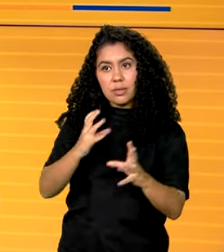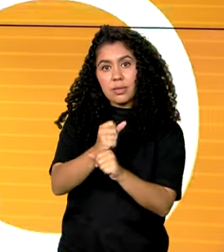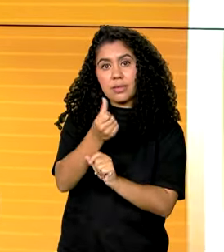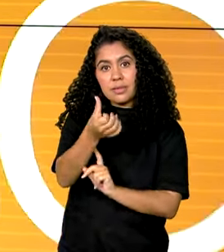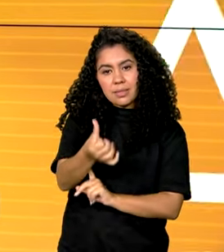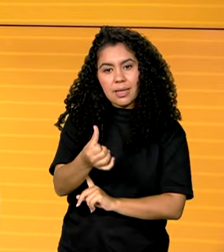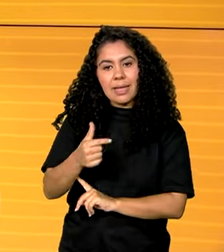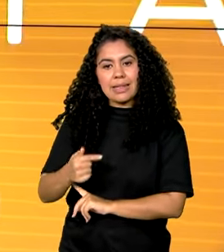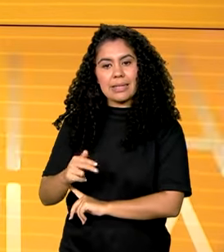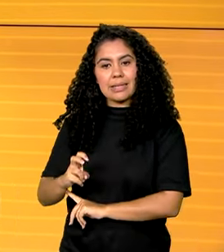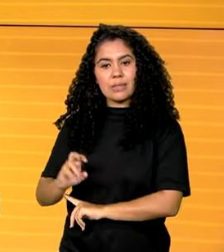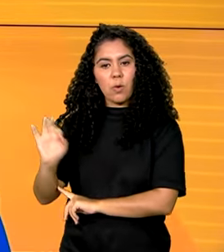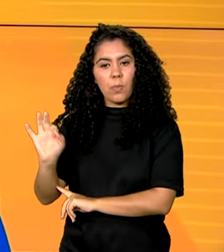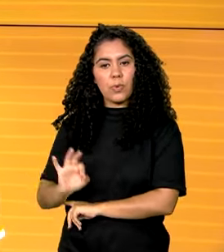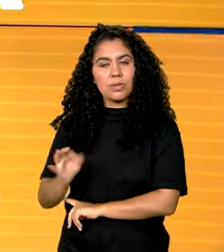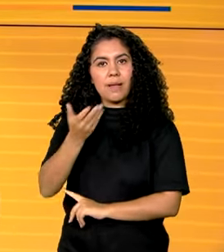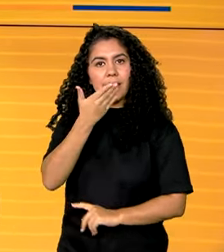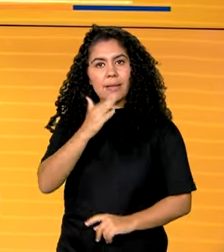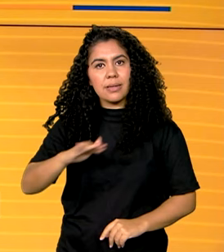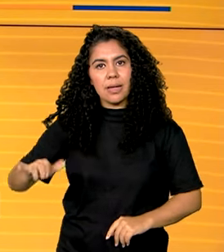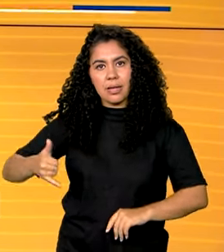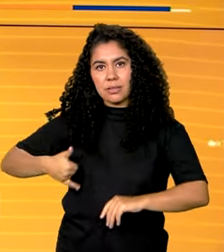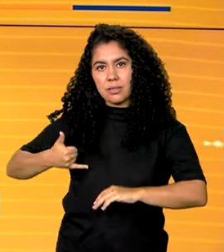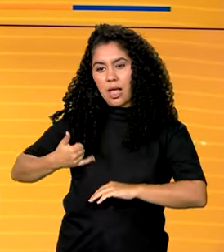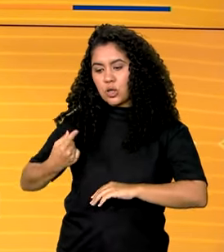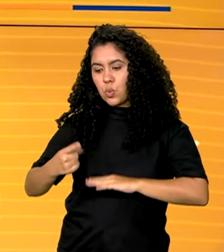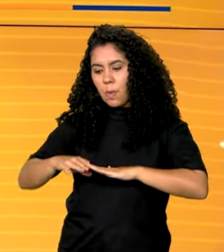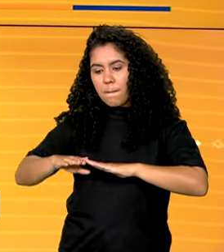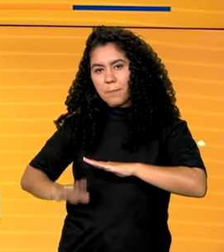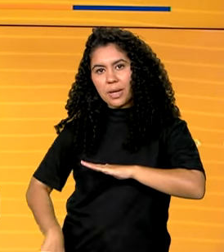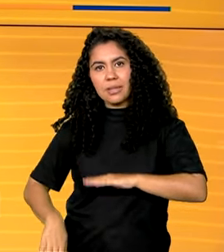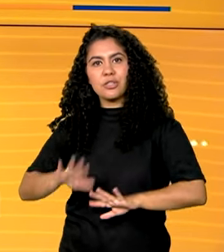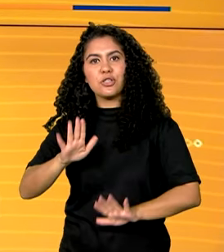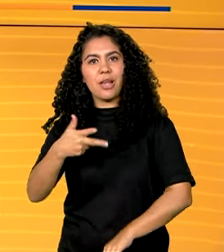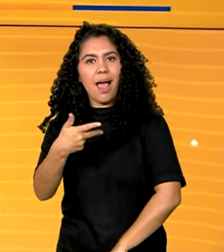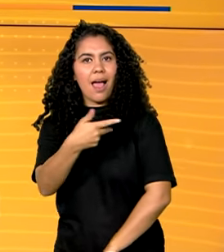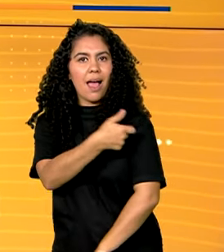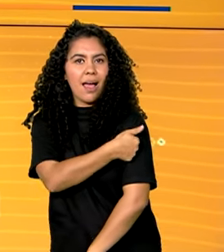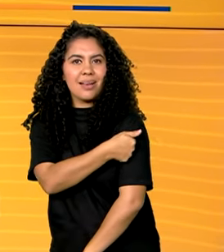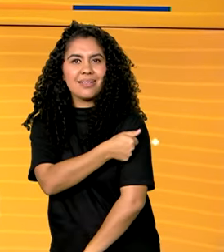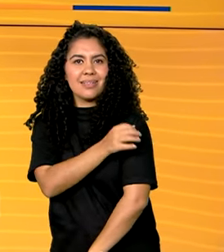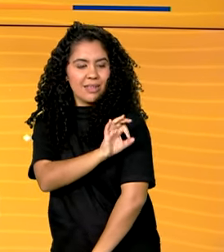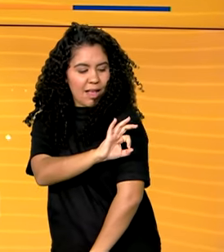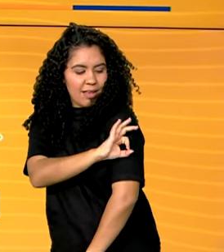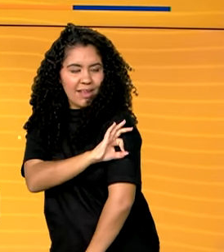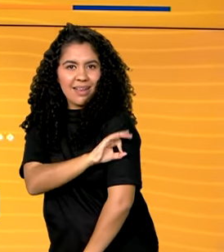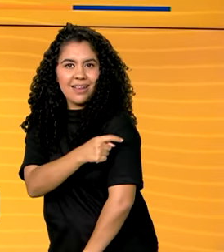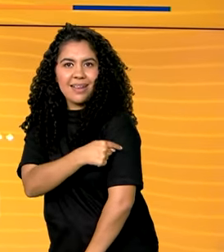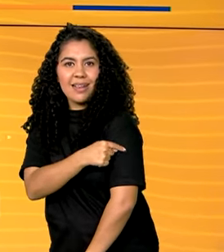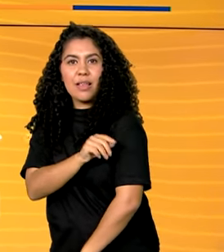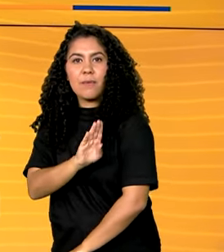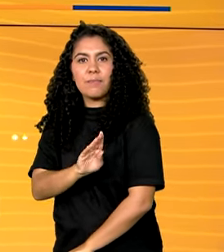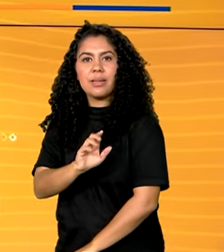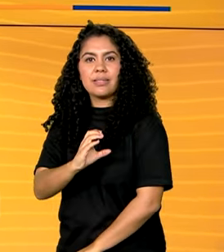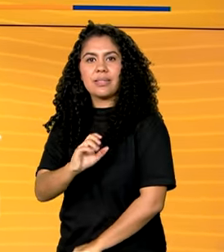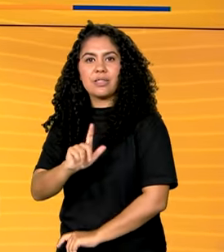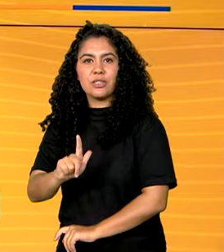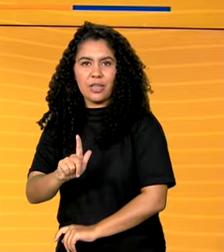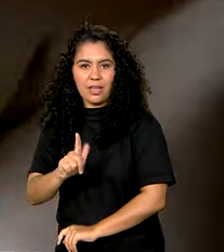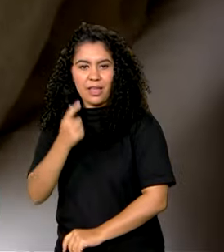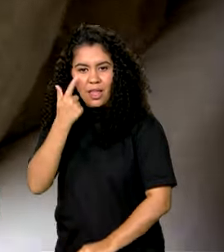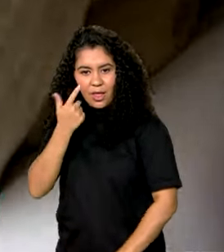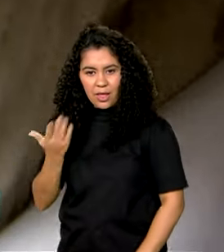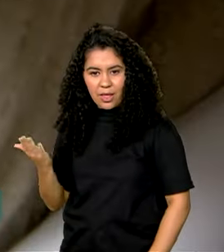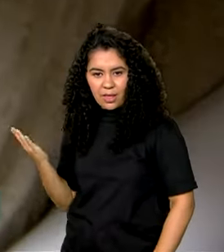75% das crianças menores de um ano receberam a vacina BCG, que previne as formas mais graves da tuberculose.